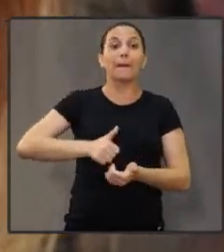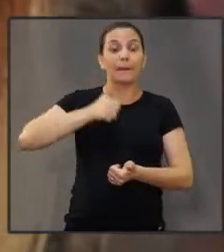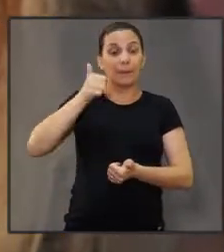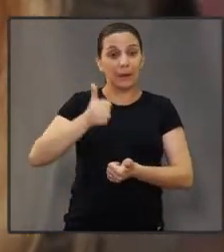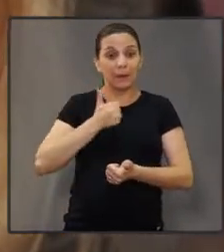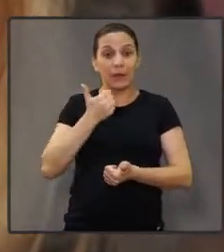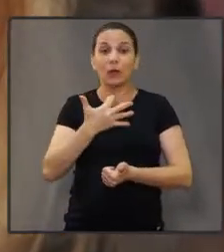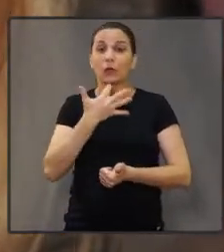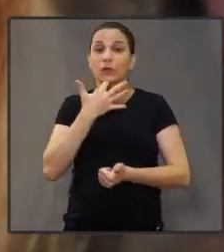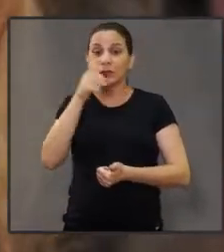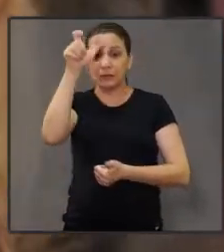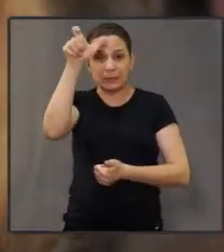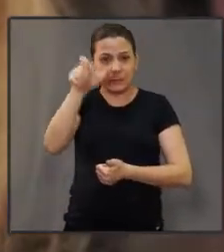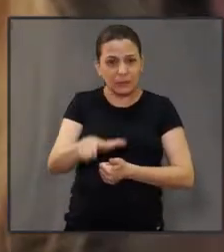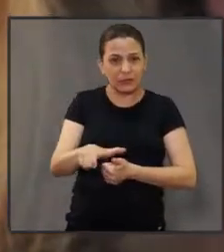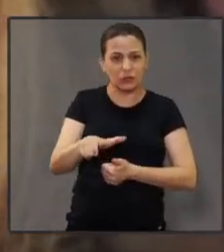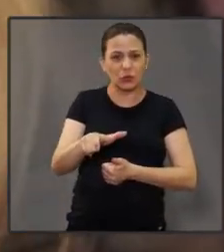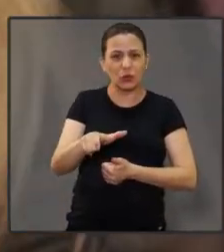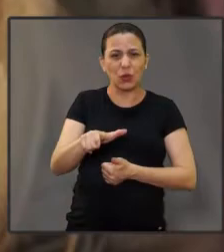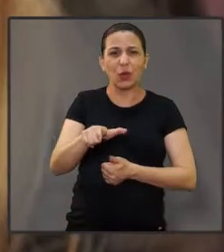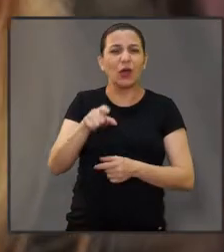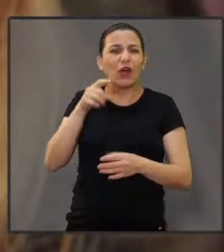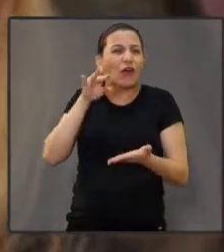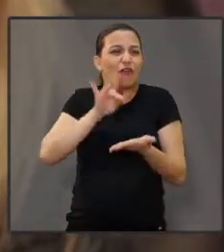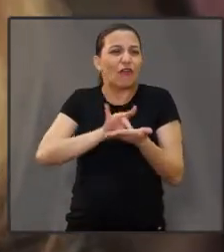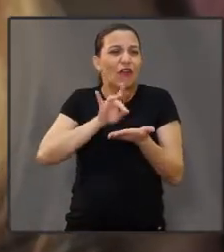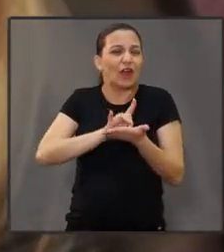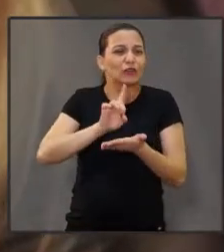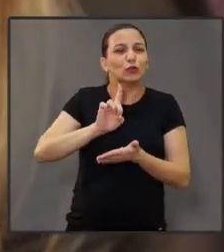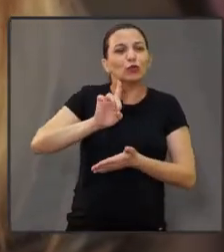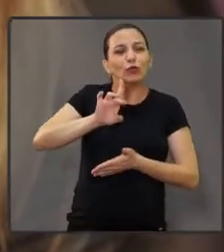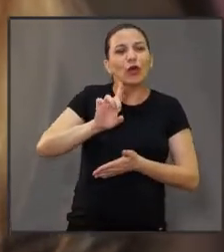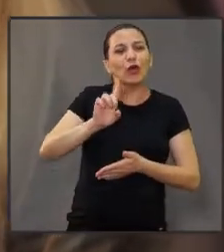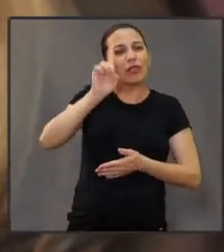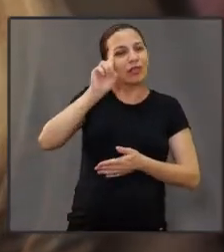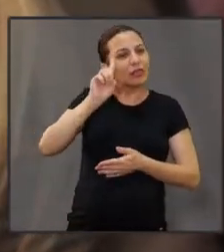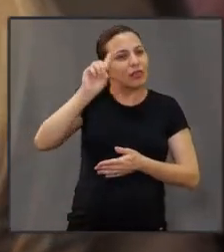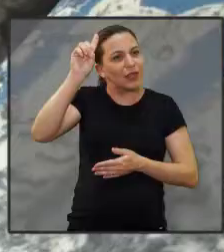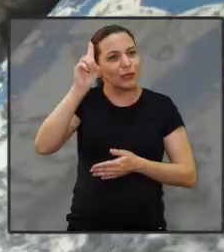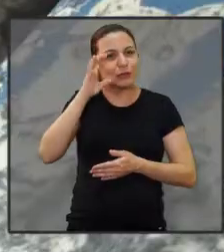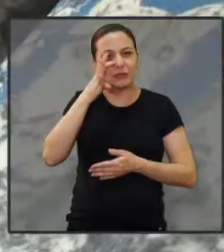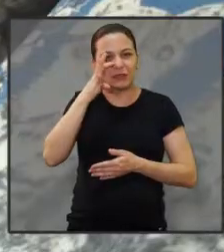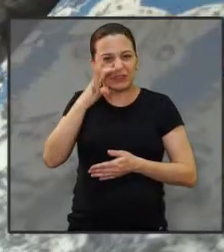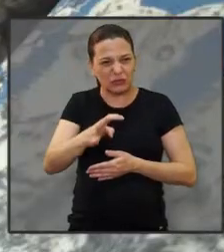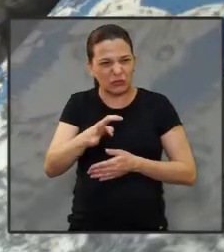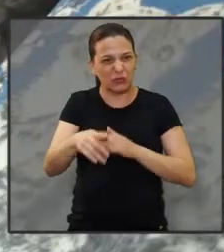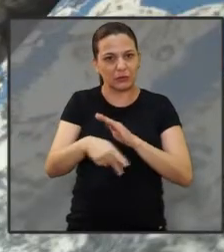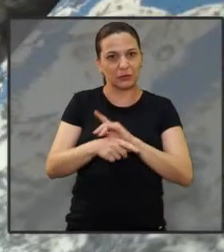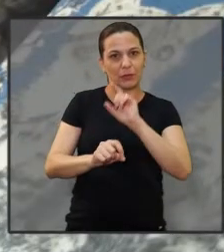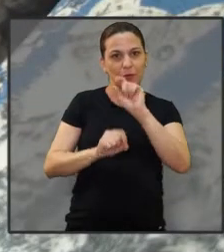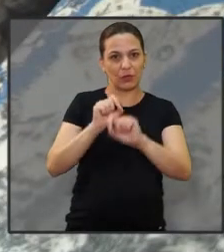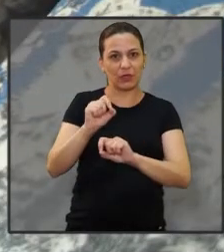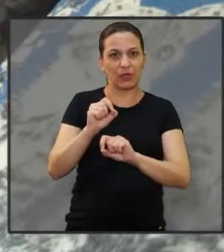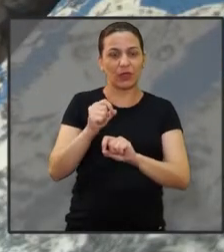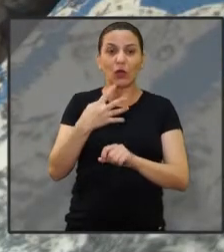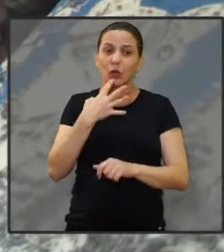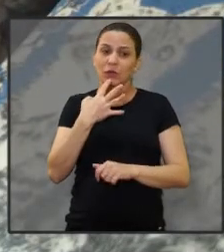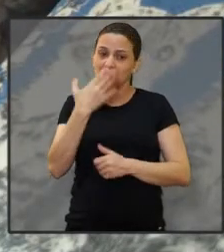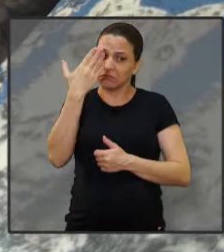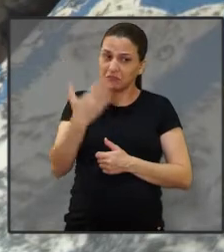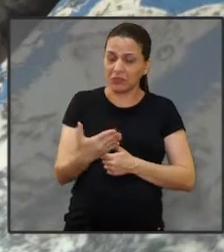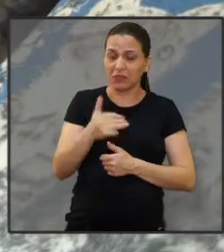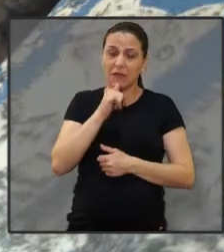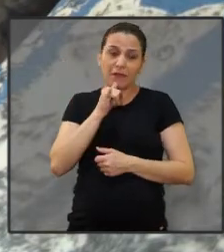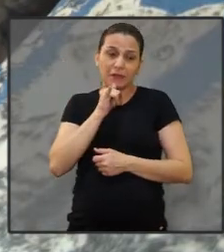você julgá-lo. Nem julgá-lo, porque é só Deus que julga, nós somos nós que julgamos. Eu estou te conhecendo agora, eu não vou te